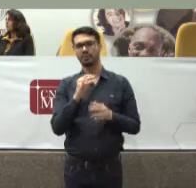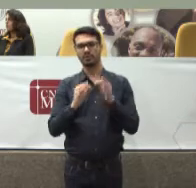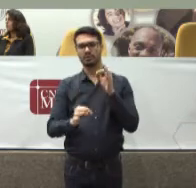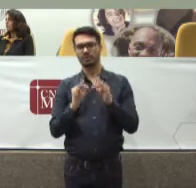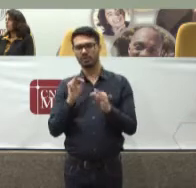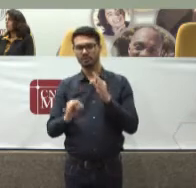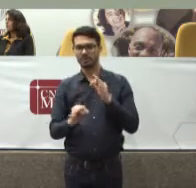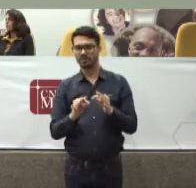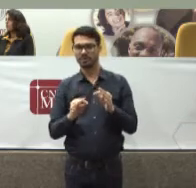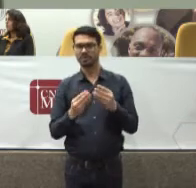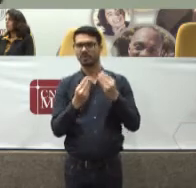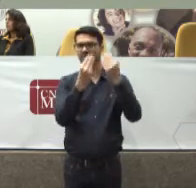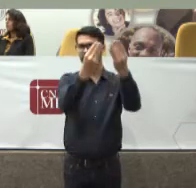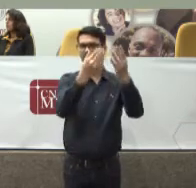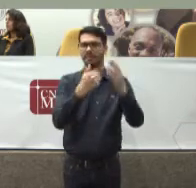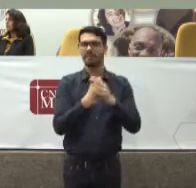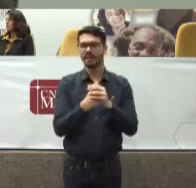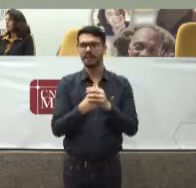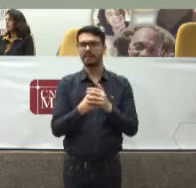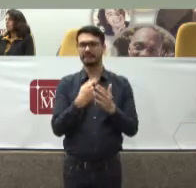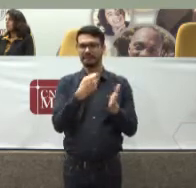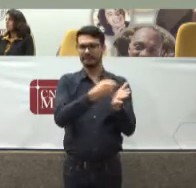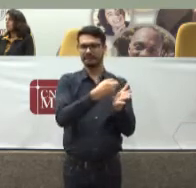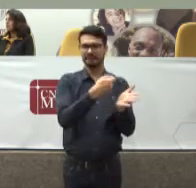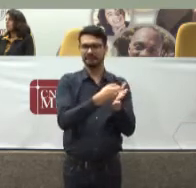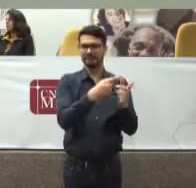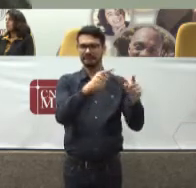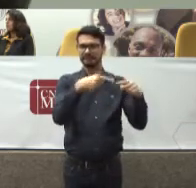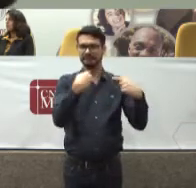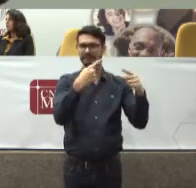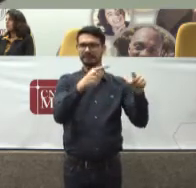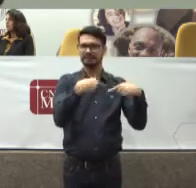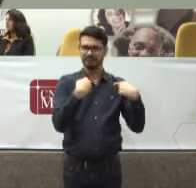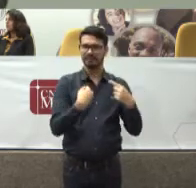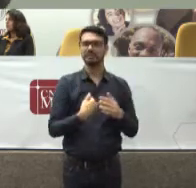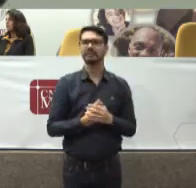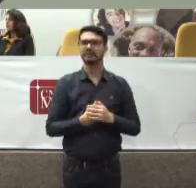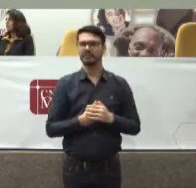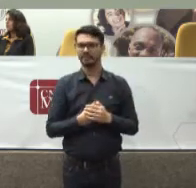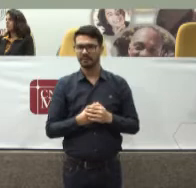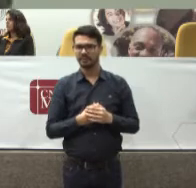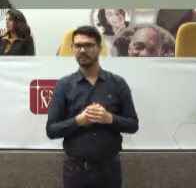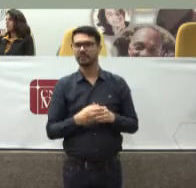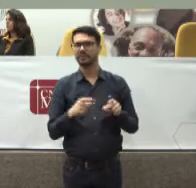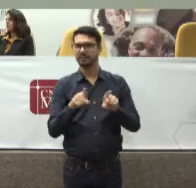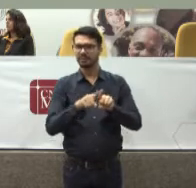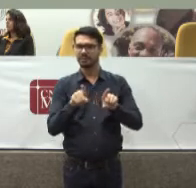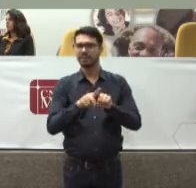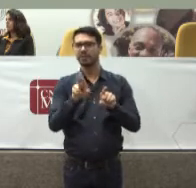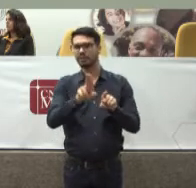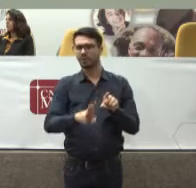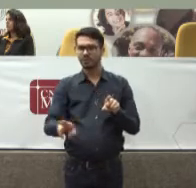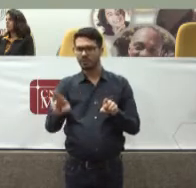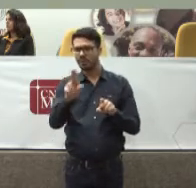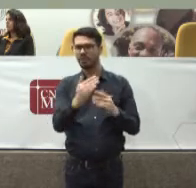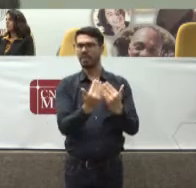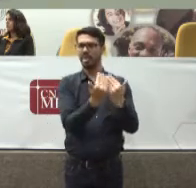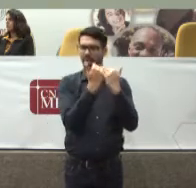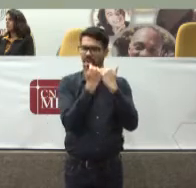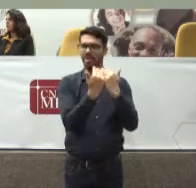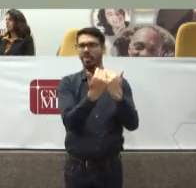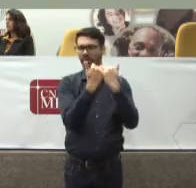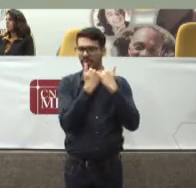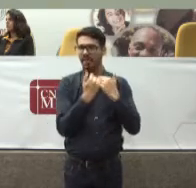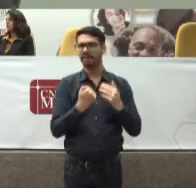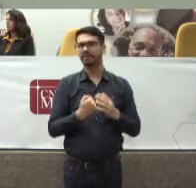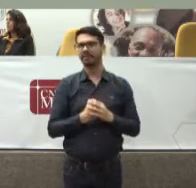judiciário Não seja vítima Da ditadura Da inicial Que ele não seja Vítima Da sua utilização De forma predatória Que